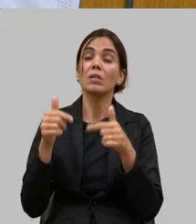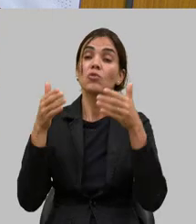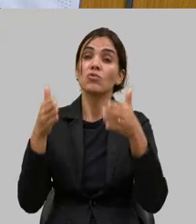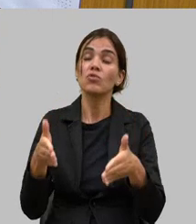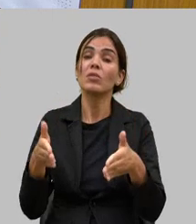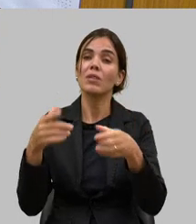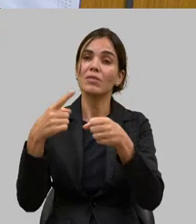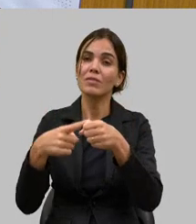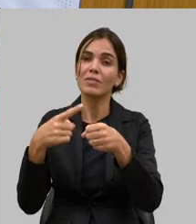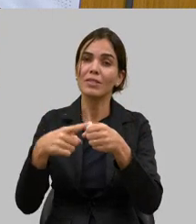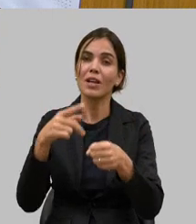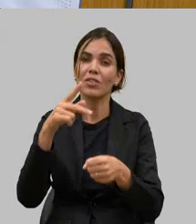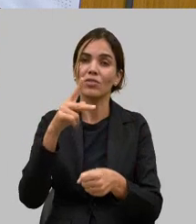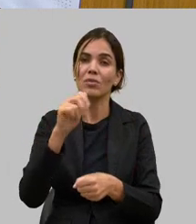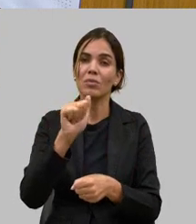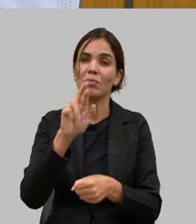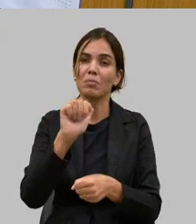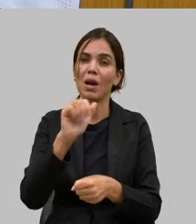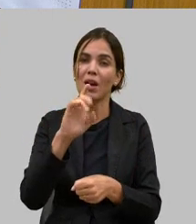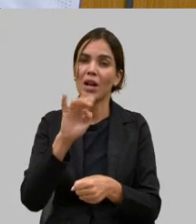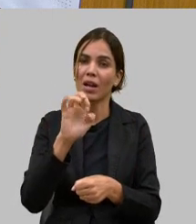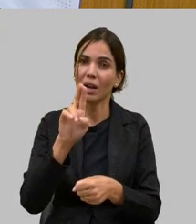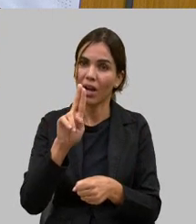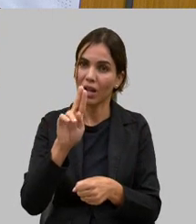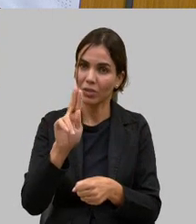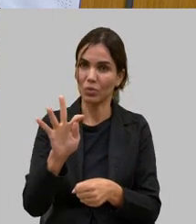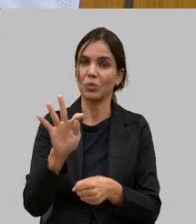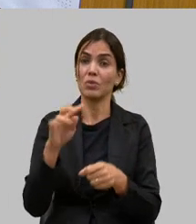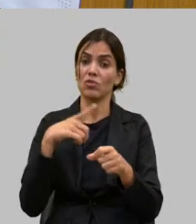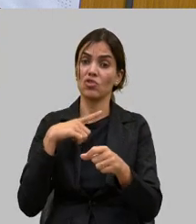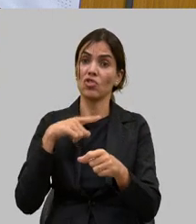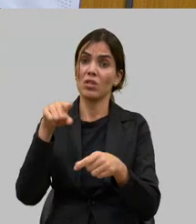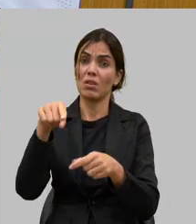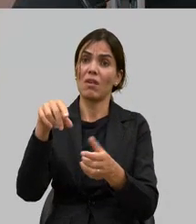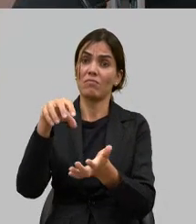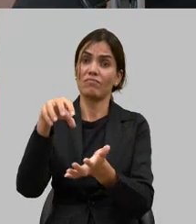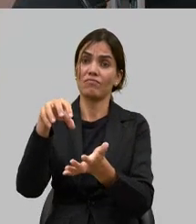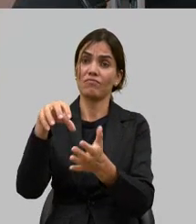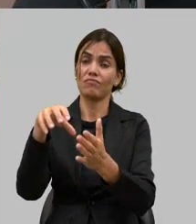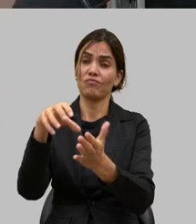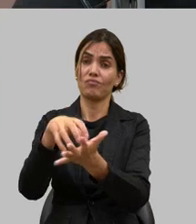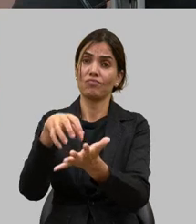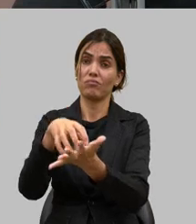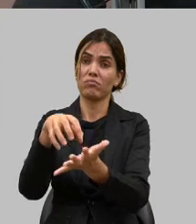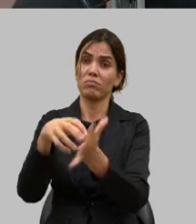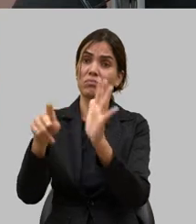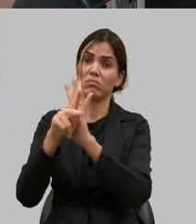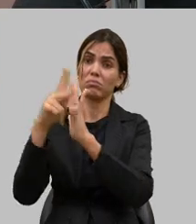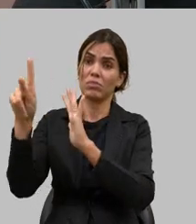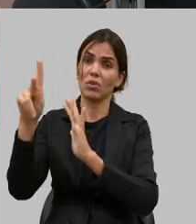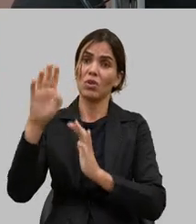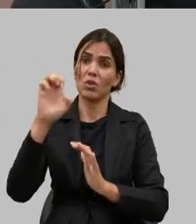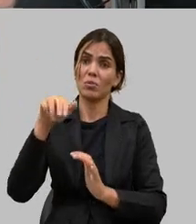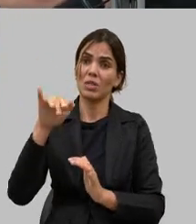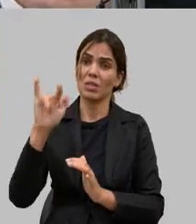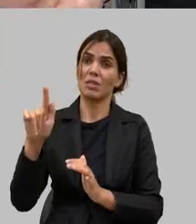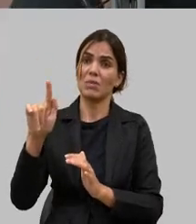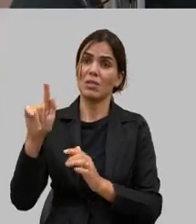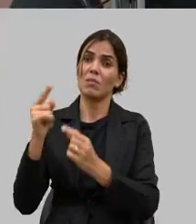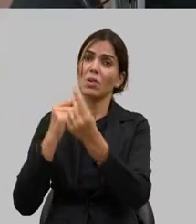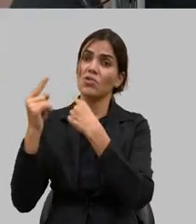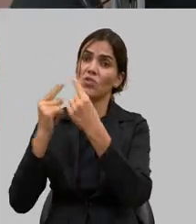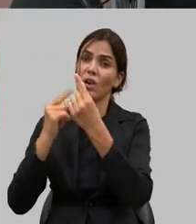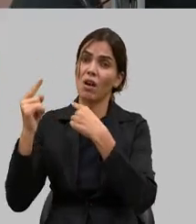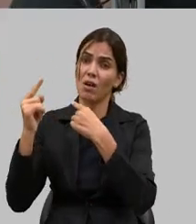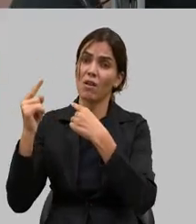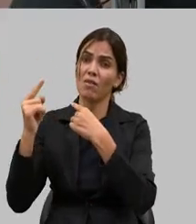na Agro Paracatu nós não vimos isso antes o pessoal da CEMIG lá para receber o produtor rural e meteram a faixa lá a CEMIG está proibindo a